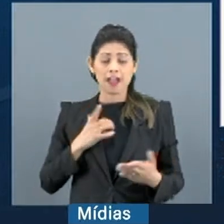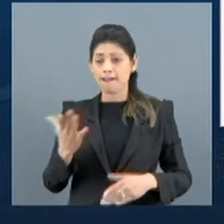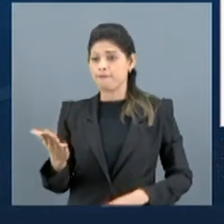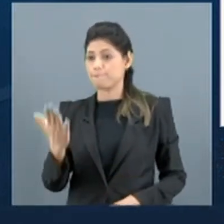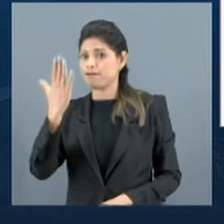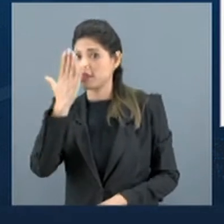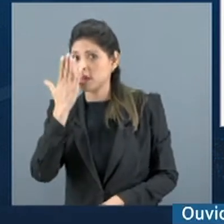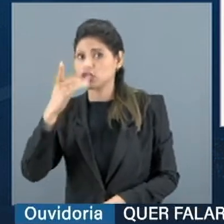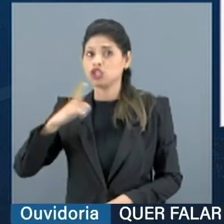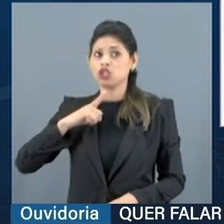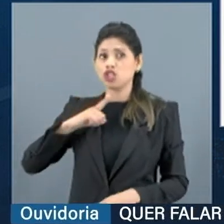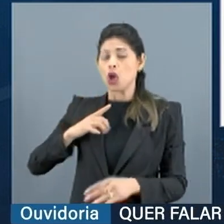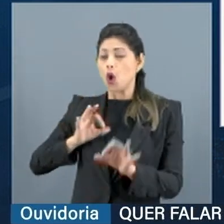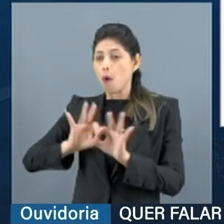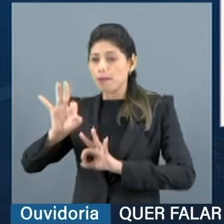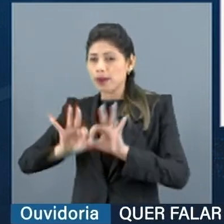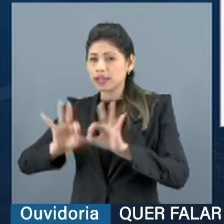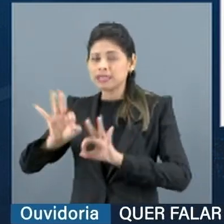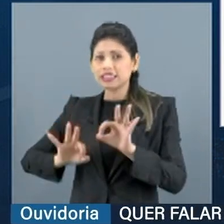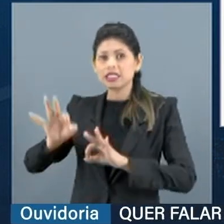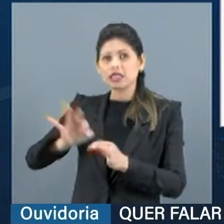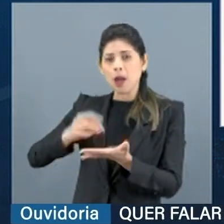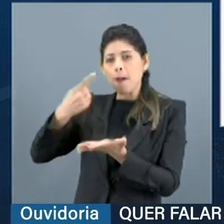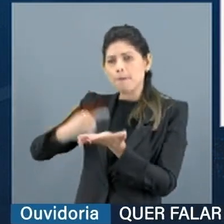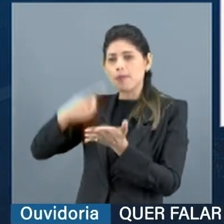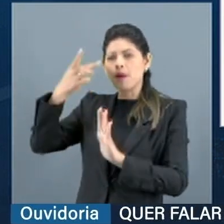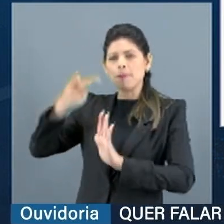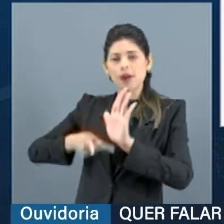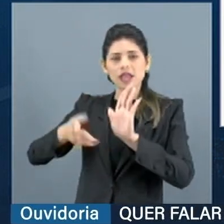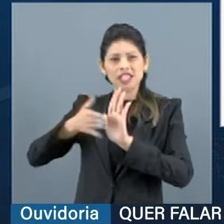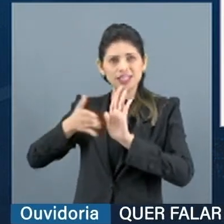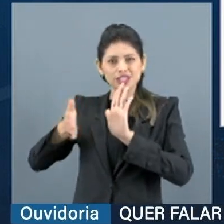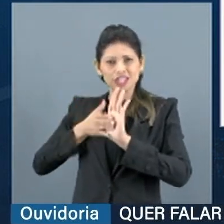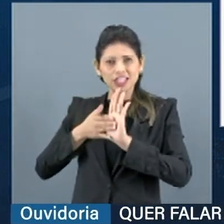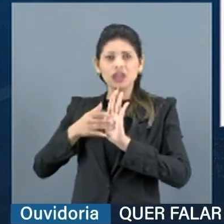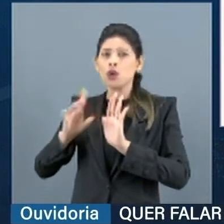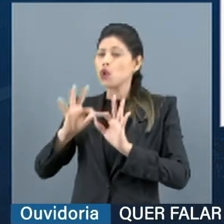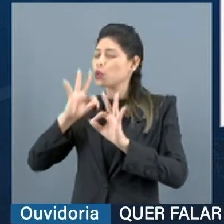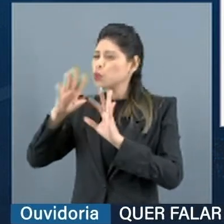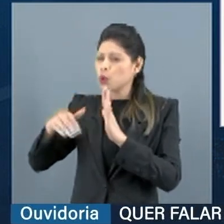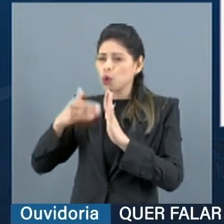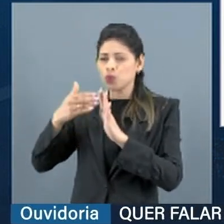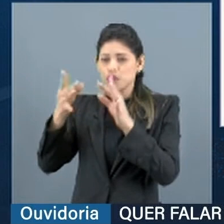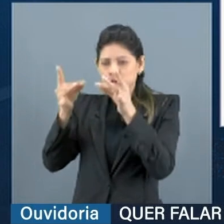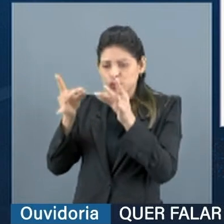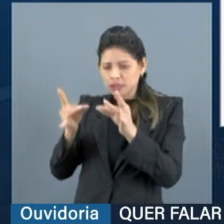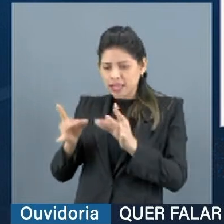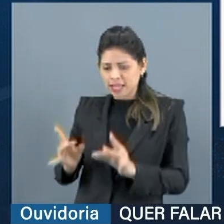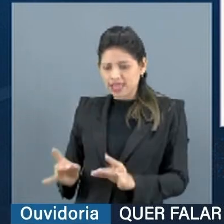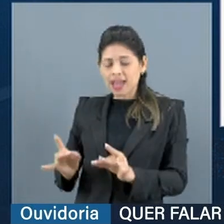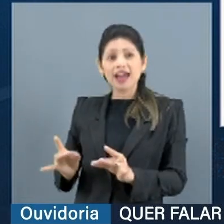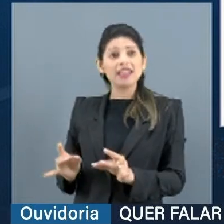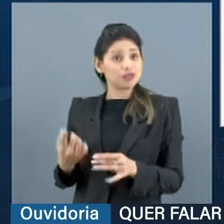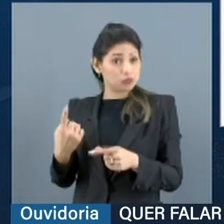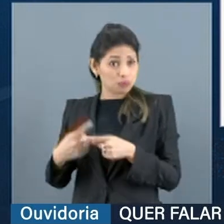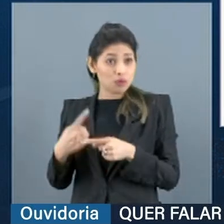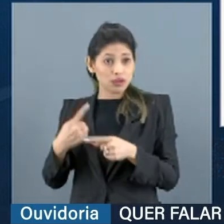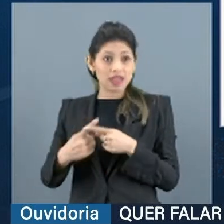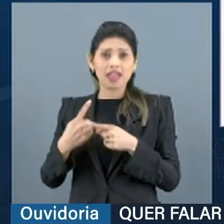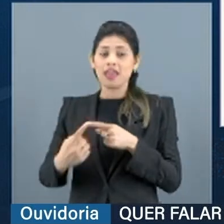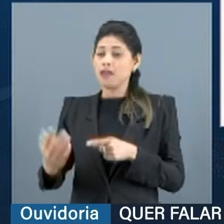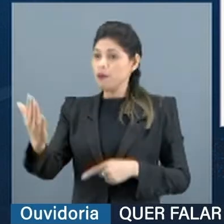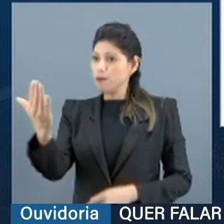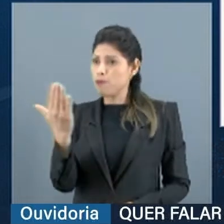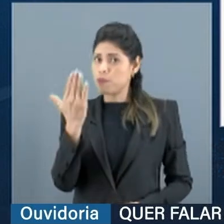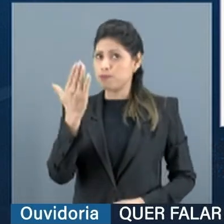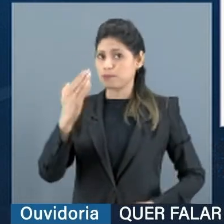Está aqui. Estou no QG planejando, organizando, orquestrando um QG em frente ao quartel